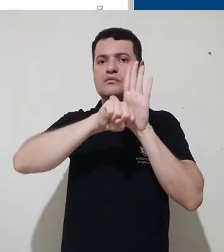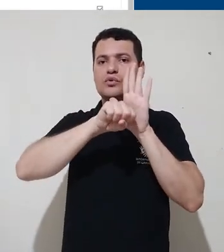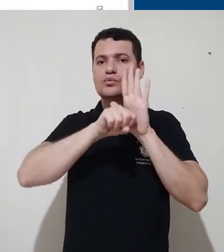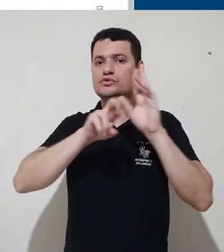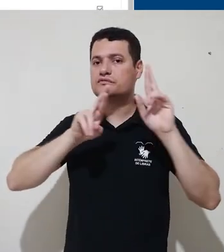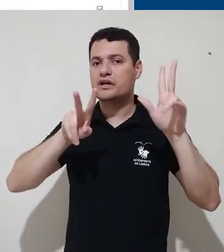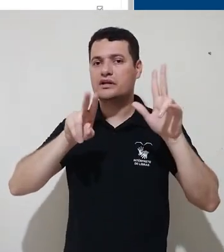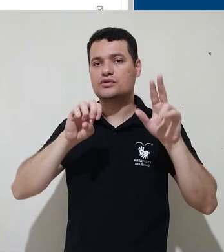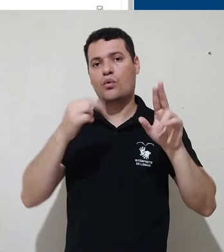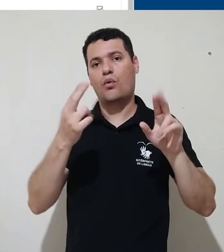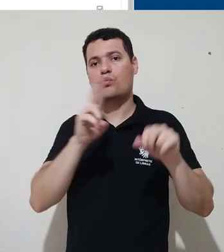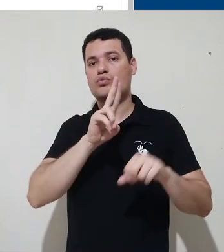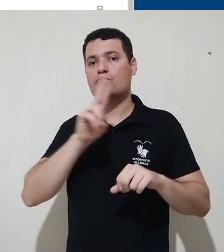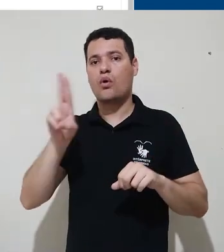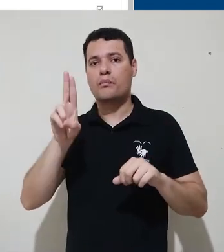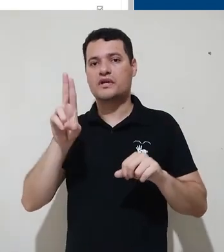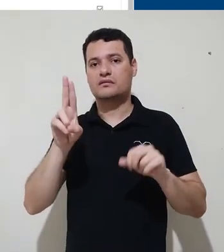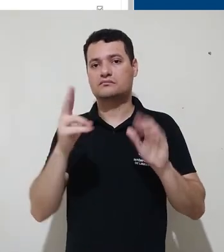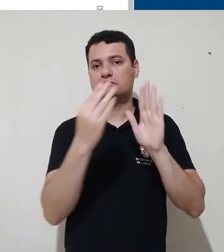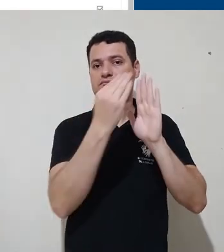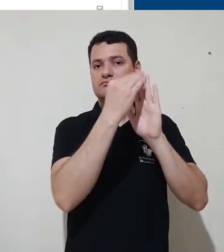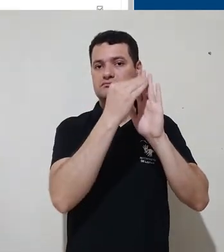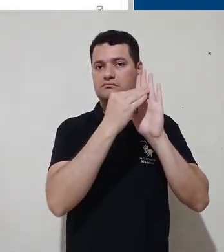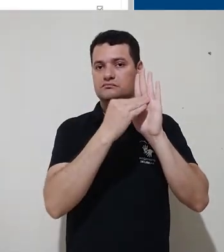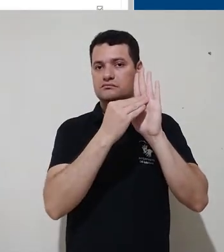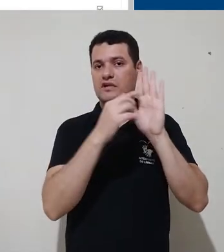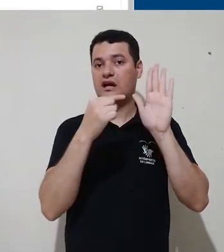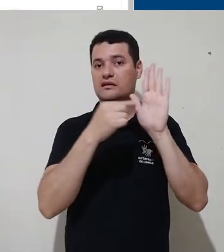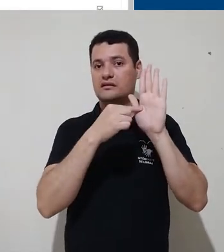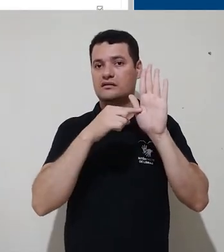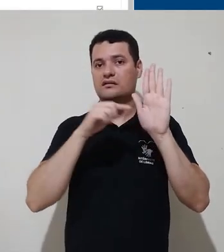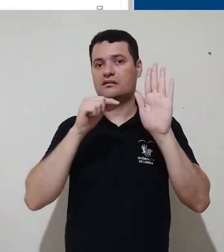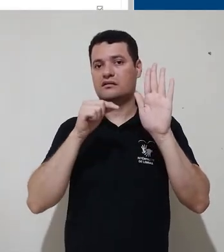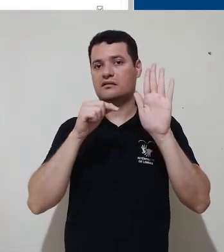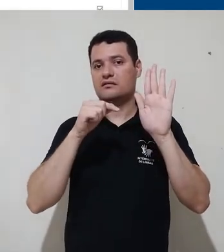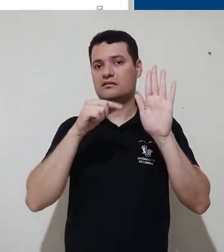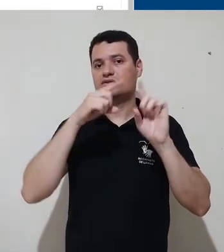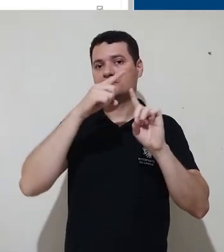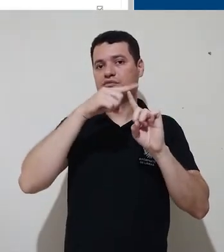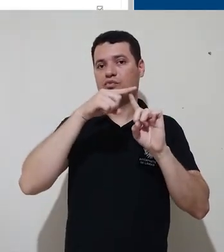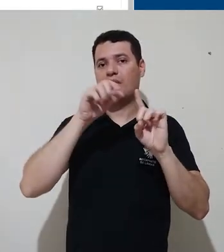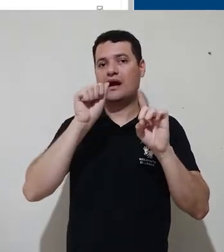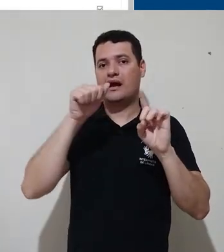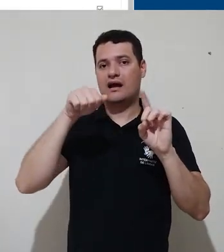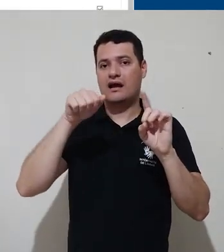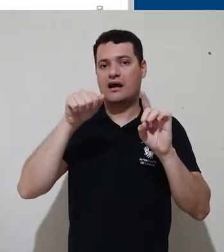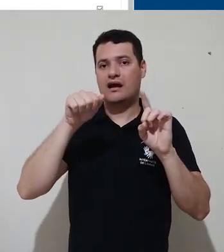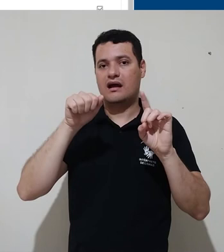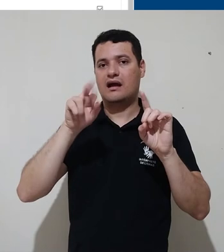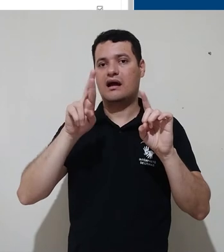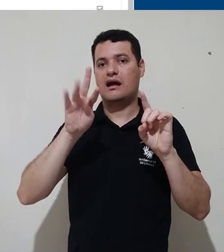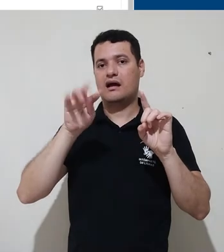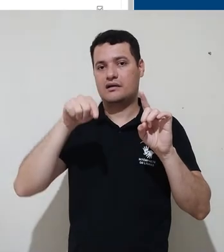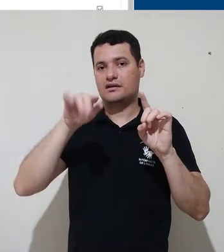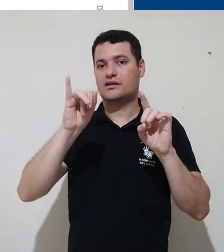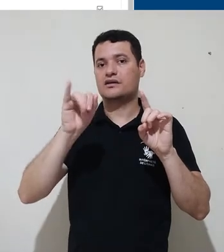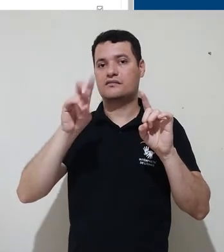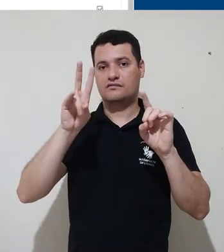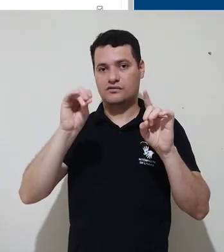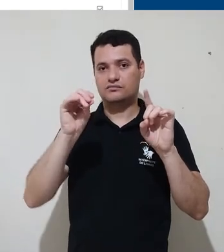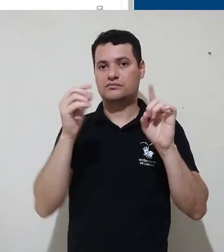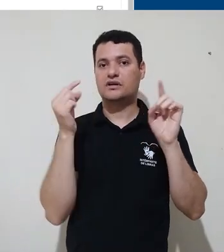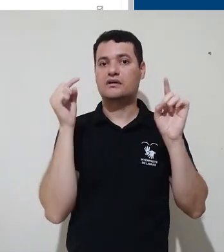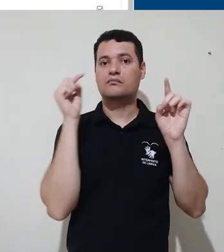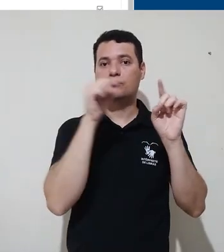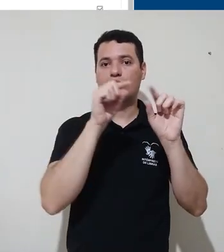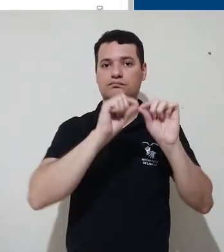identificada pelo seu ícone e pelo seu nome. Aqui, foi inserido um recurso do tipo arquivo que pode